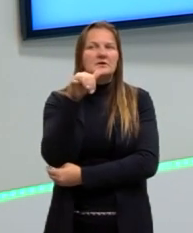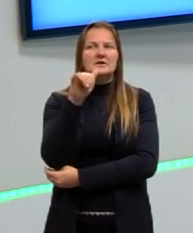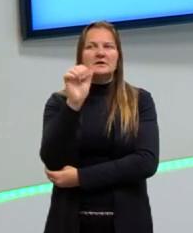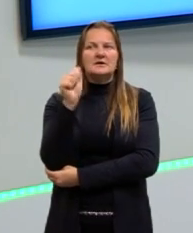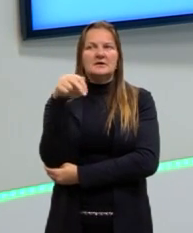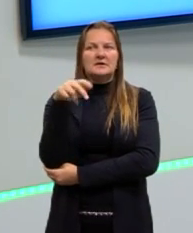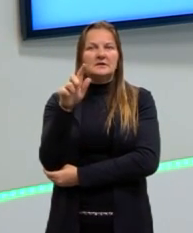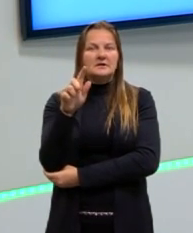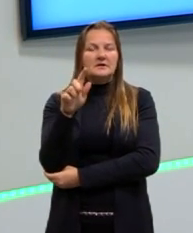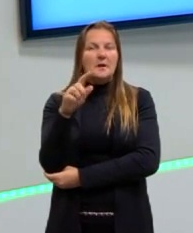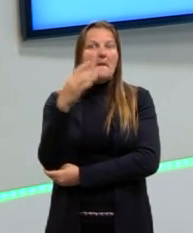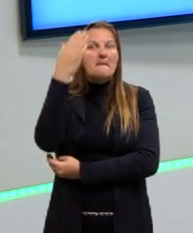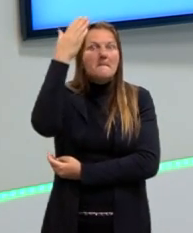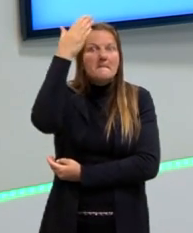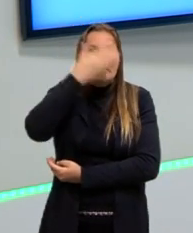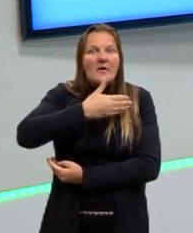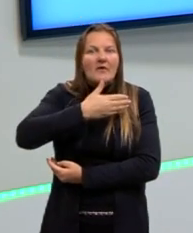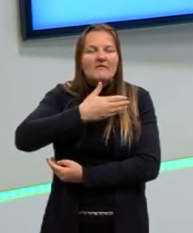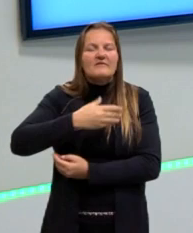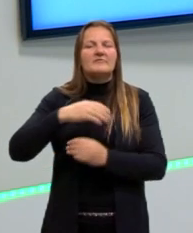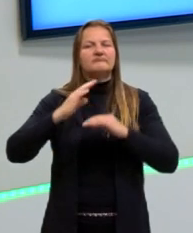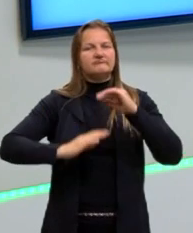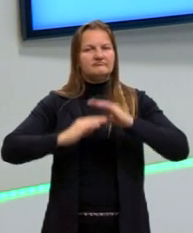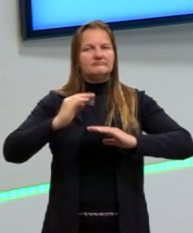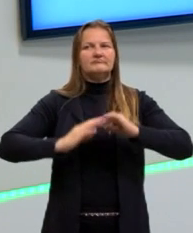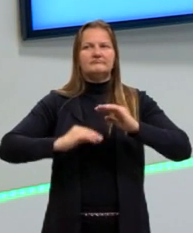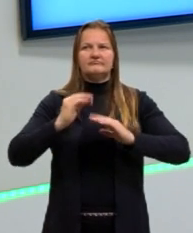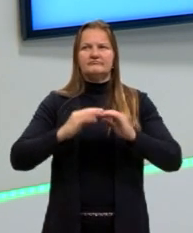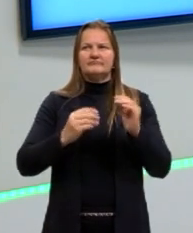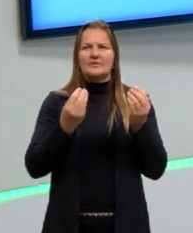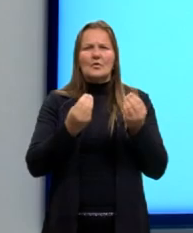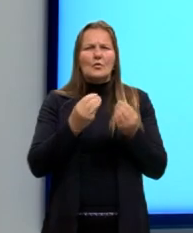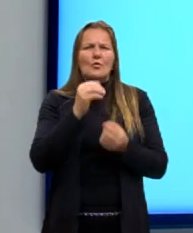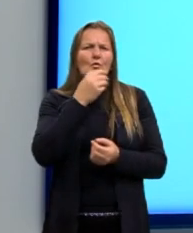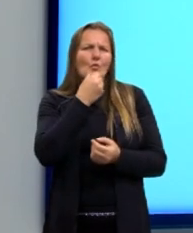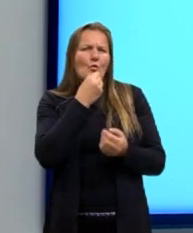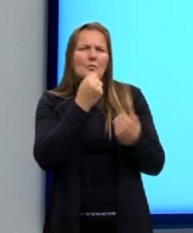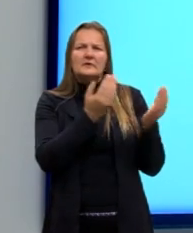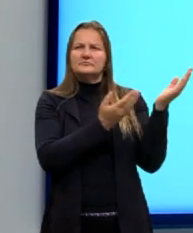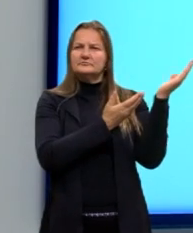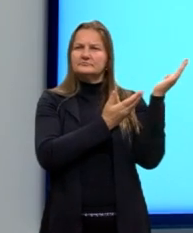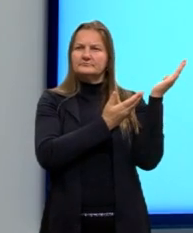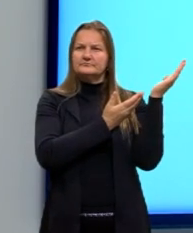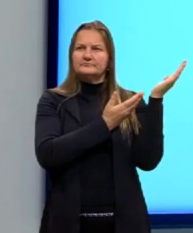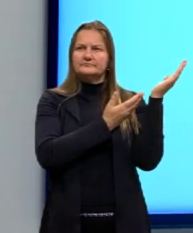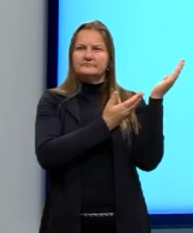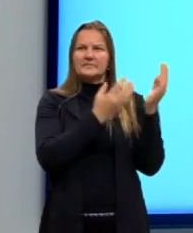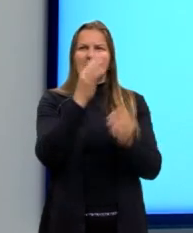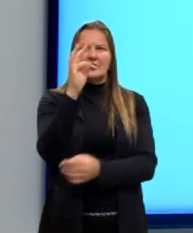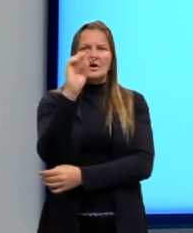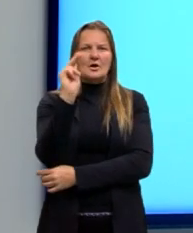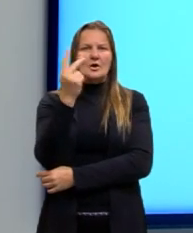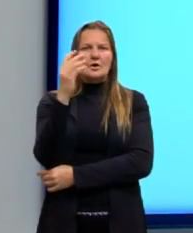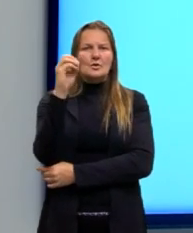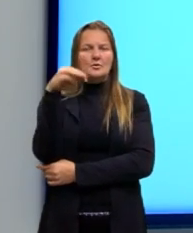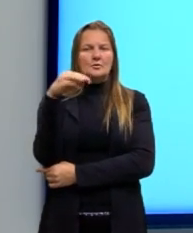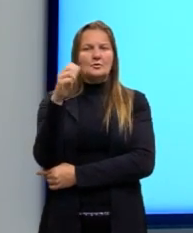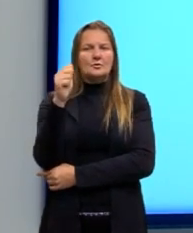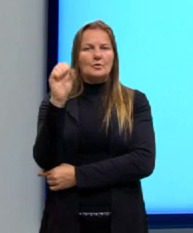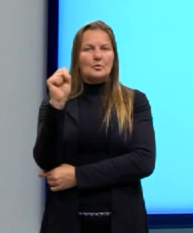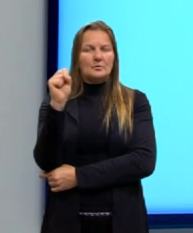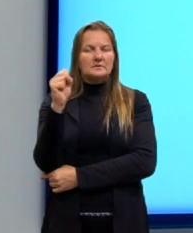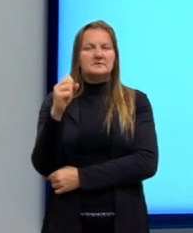ele, então, consegue provar isso na prática. Mas quem foi Yang, né? Thomas Yang. Foi um físico,